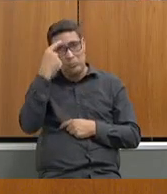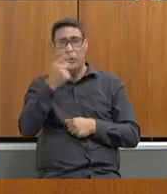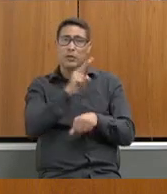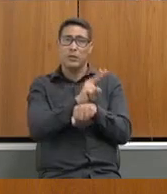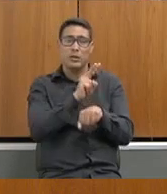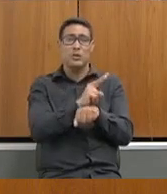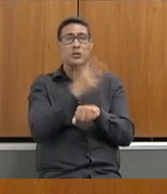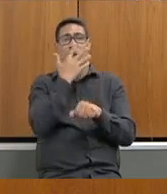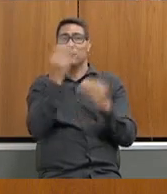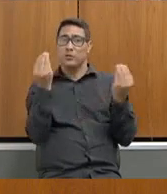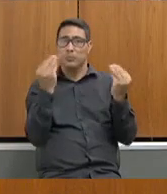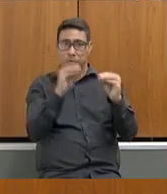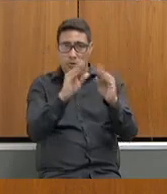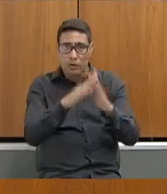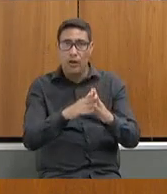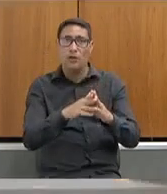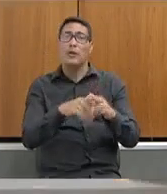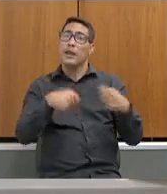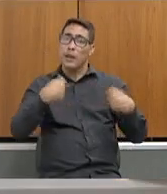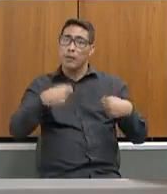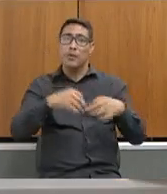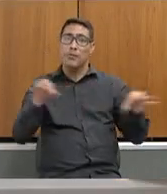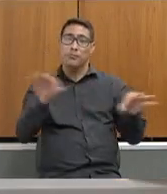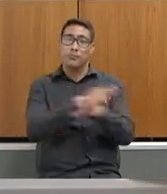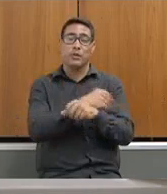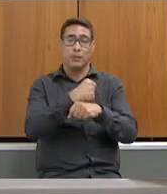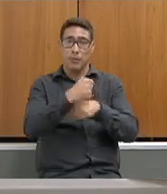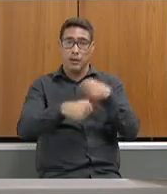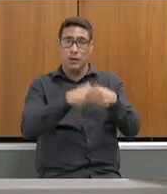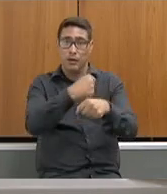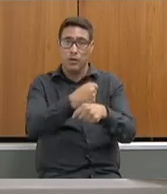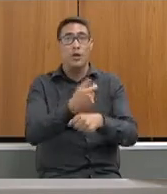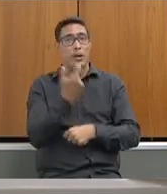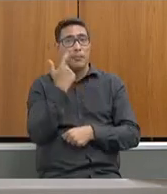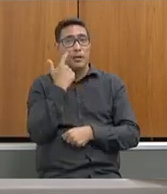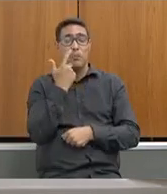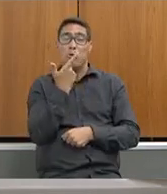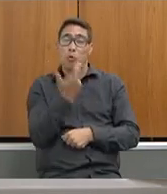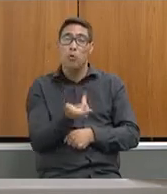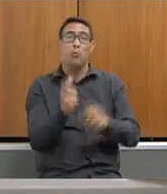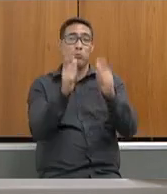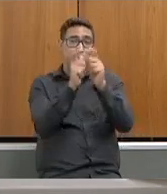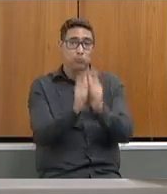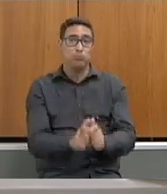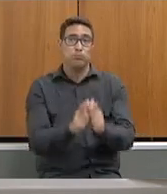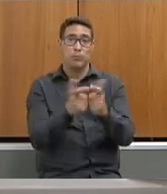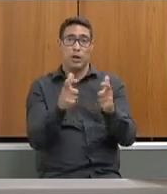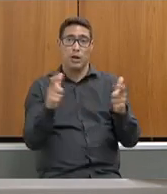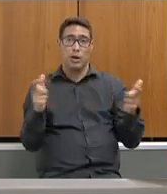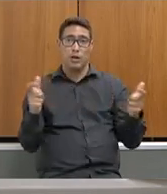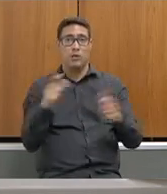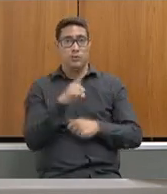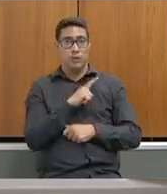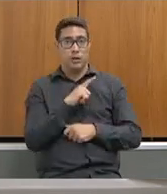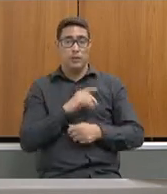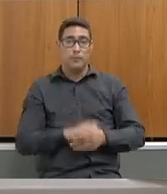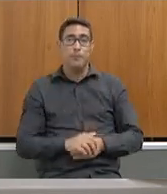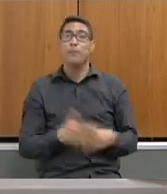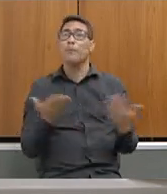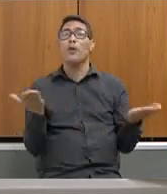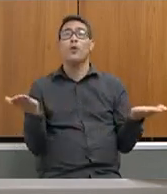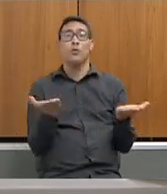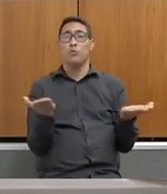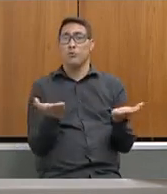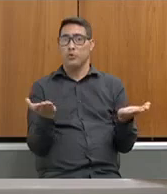fechar esse ano, para que eu possa te falar, de fato, qual será o tamanho da nossa expansão. hoje a gente não está trabalhando